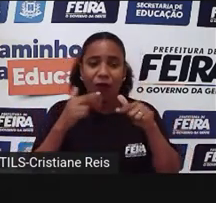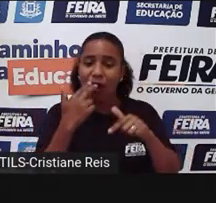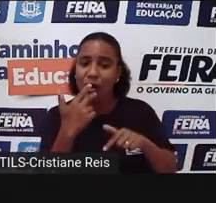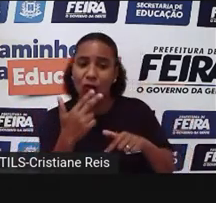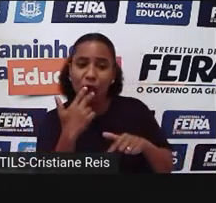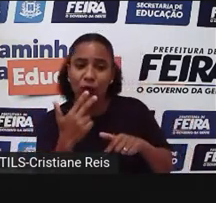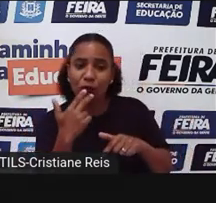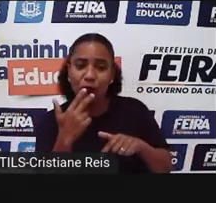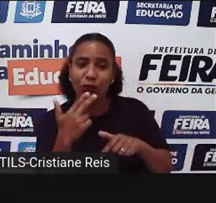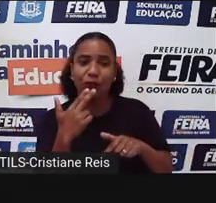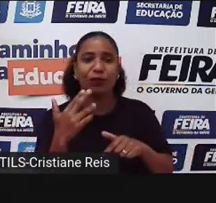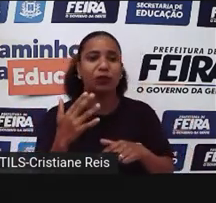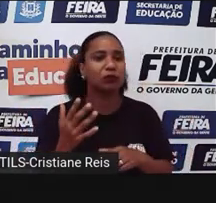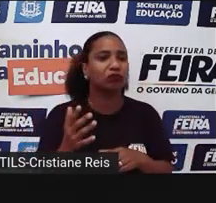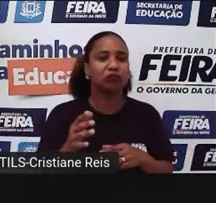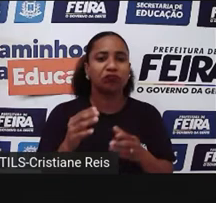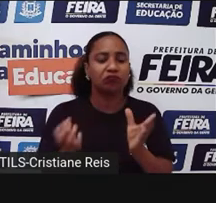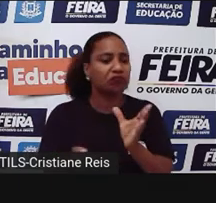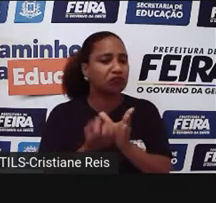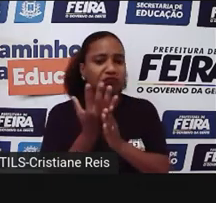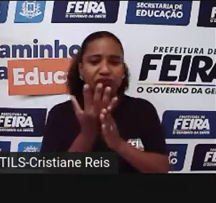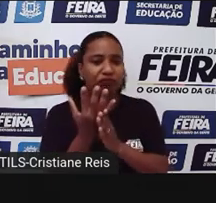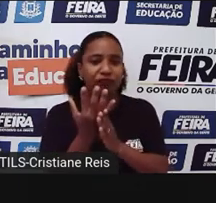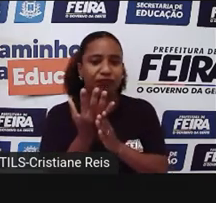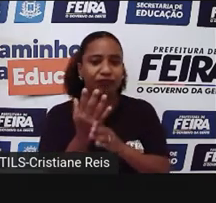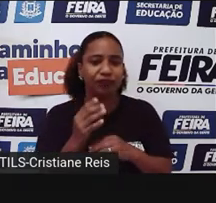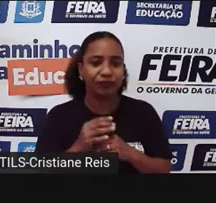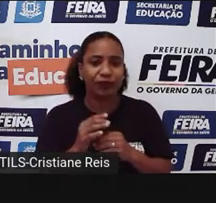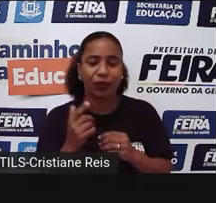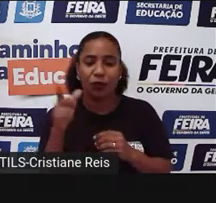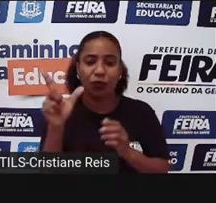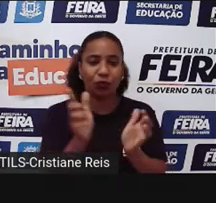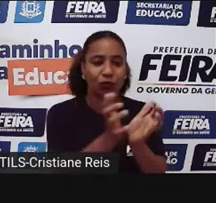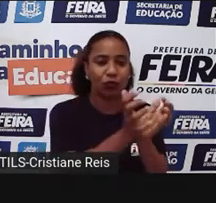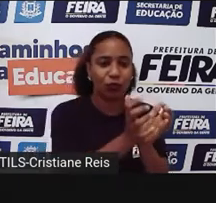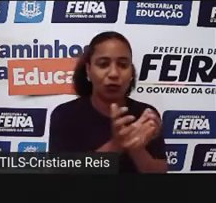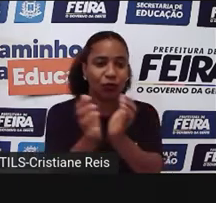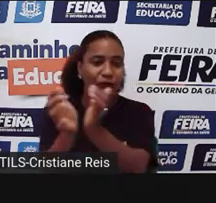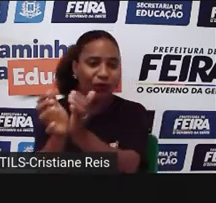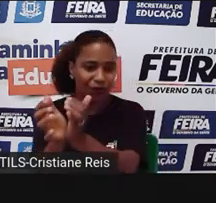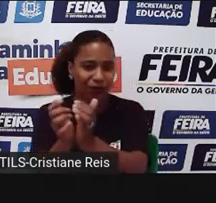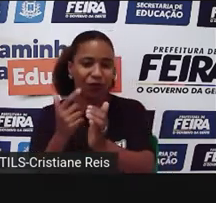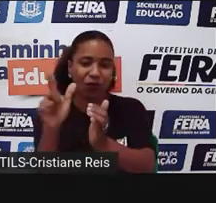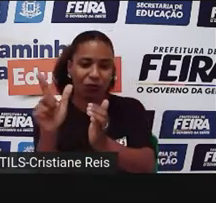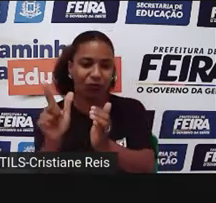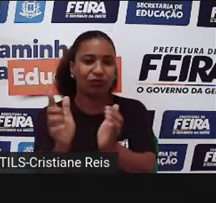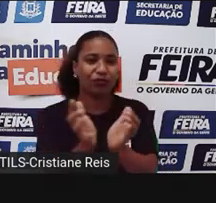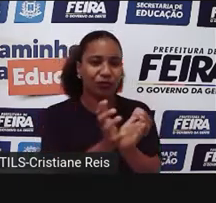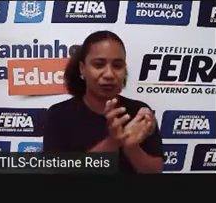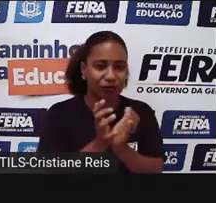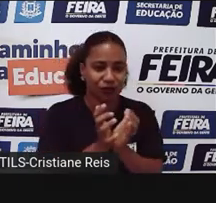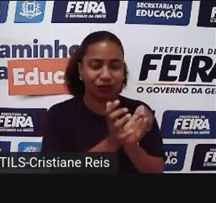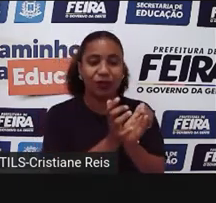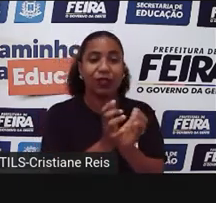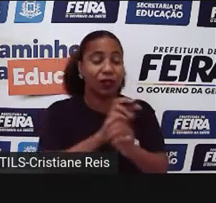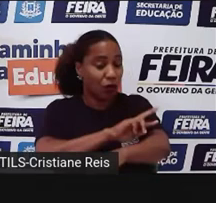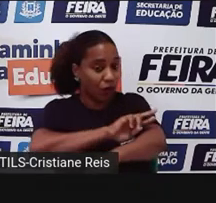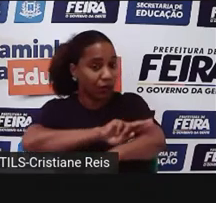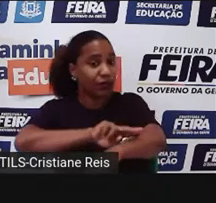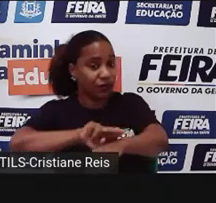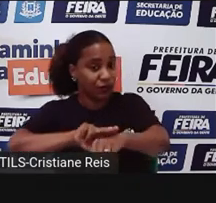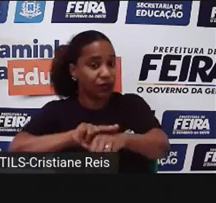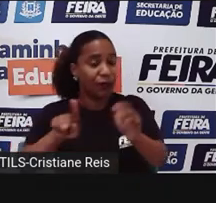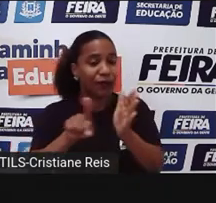Já tem outras línguas que são do grupo Everphone, que já é outro grupo linguístico, que é outra etnia linguística também.